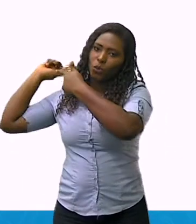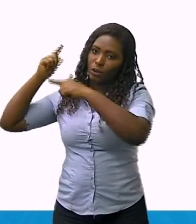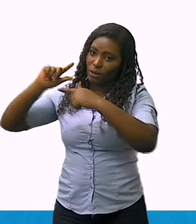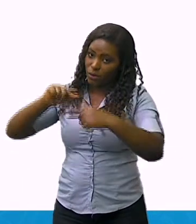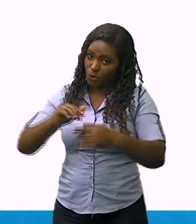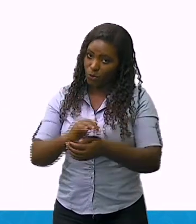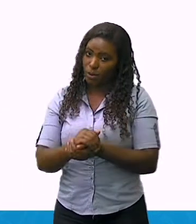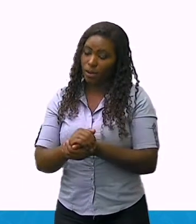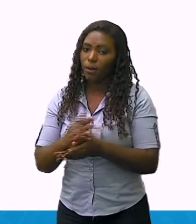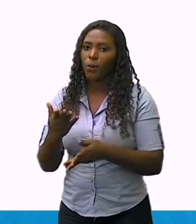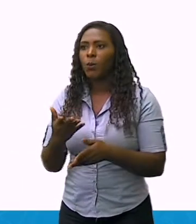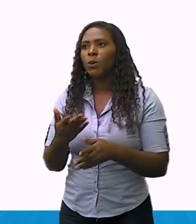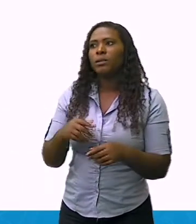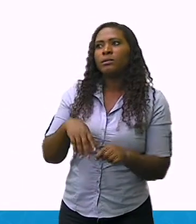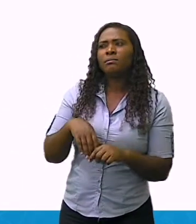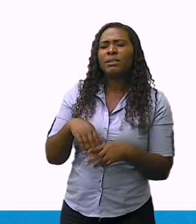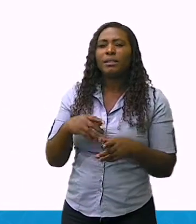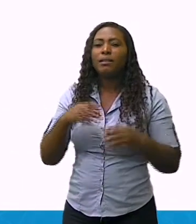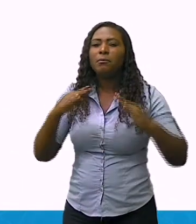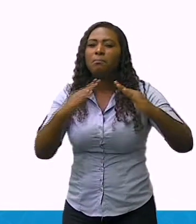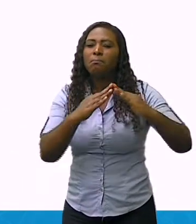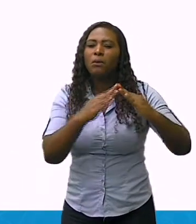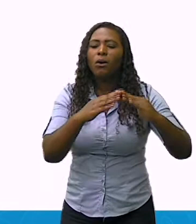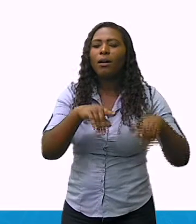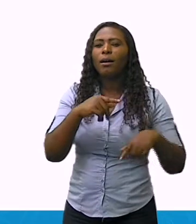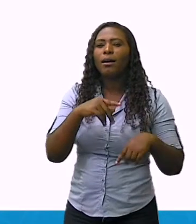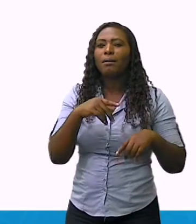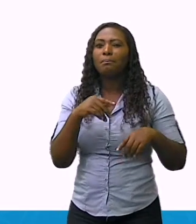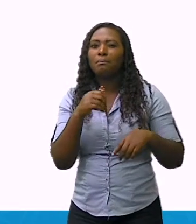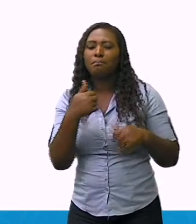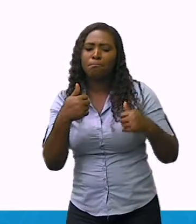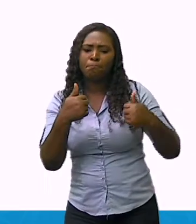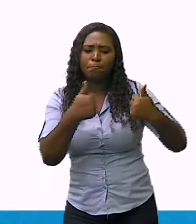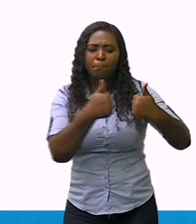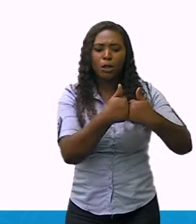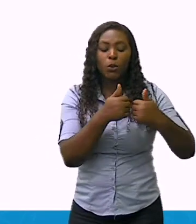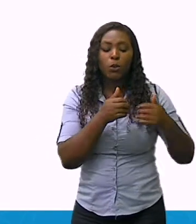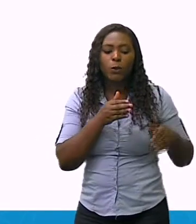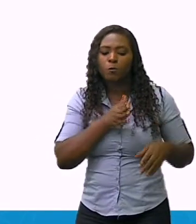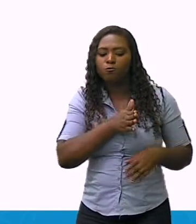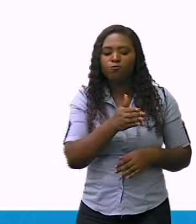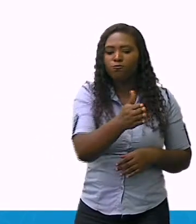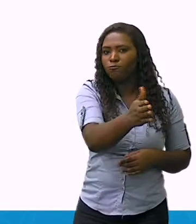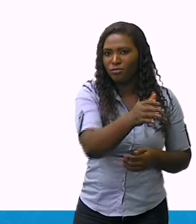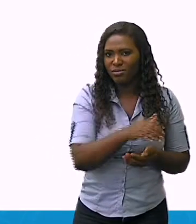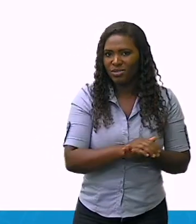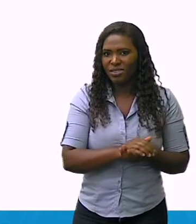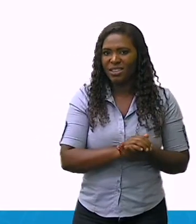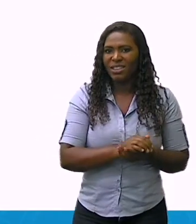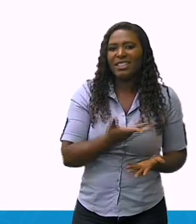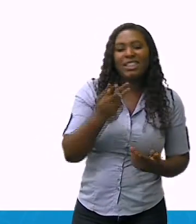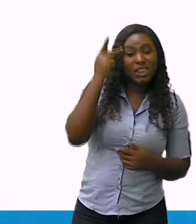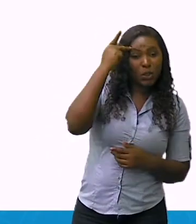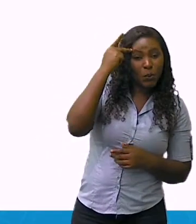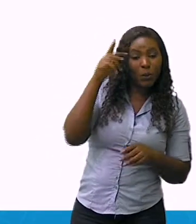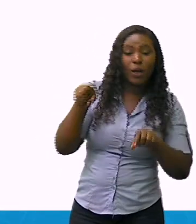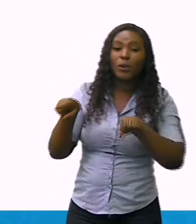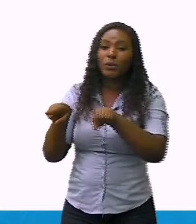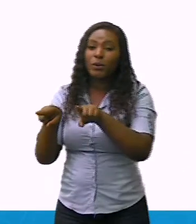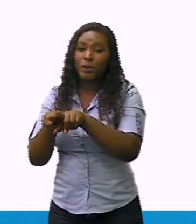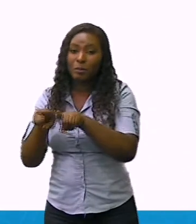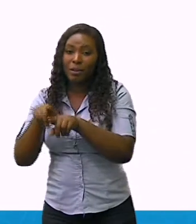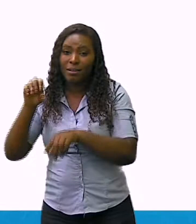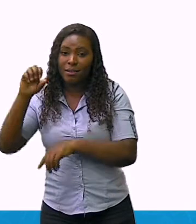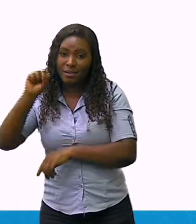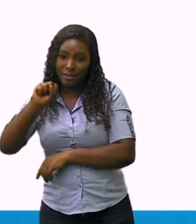estados de São Paulo e Santa Catarina. São formados pela mistura dos povos indígenas, dos